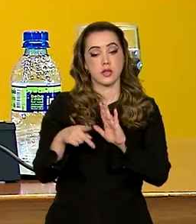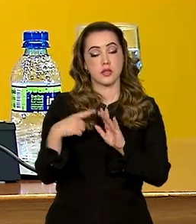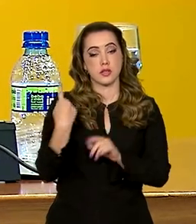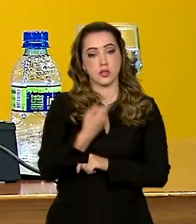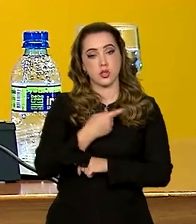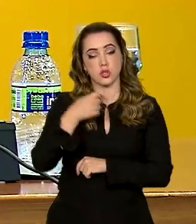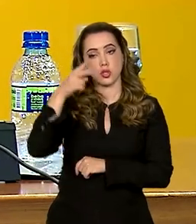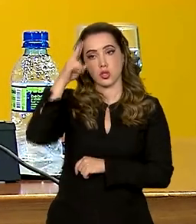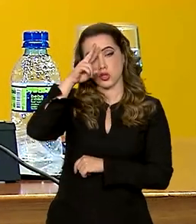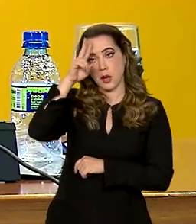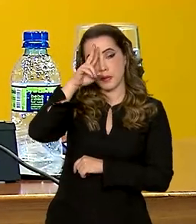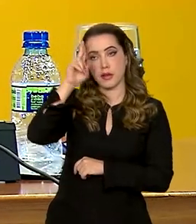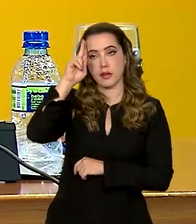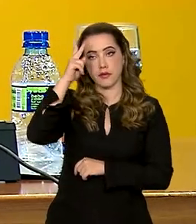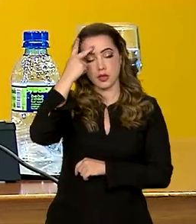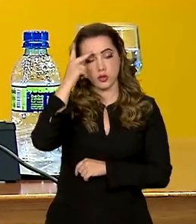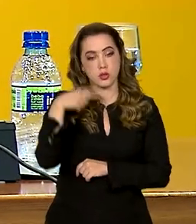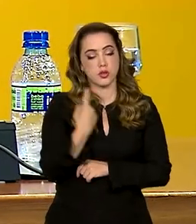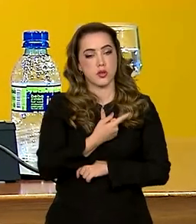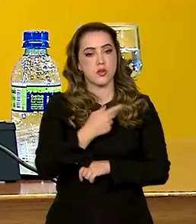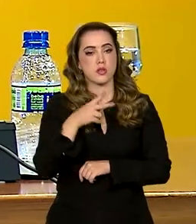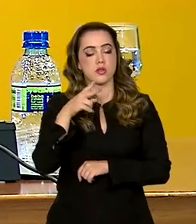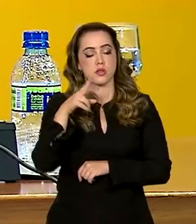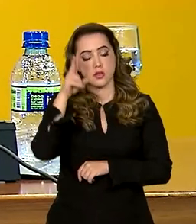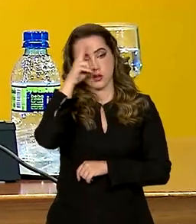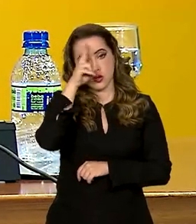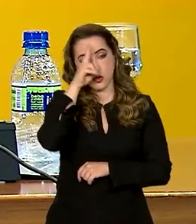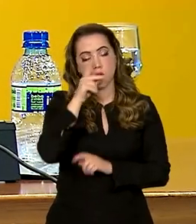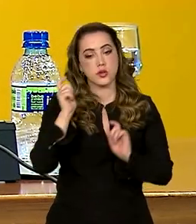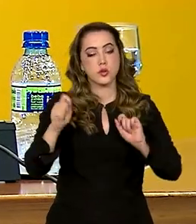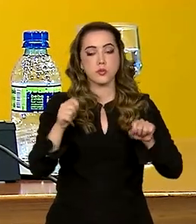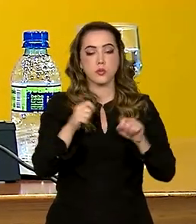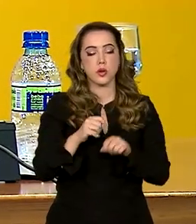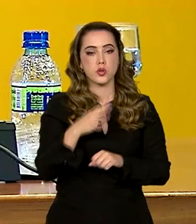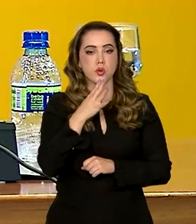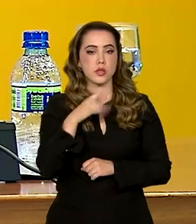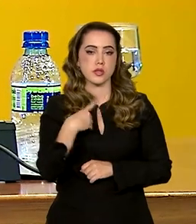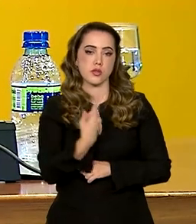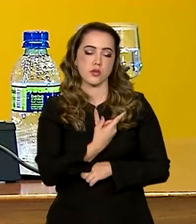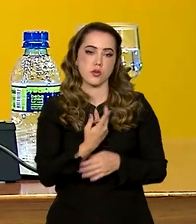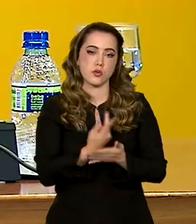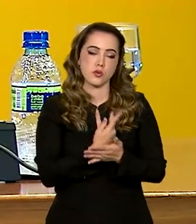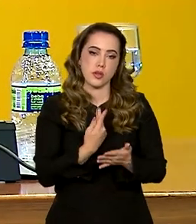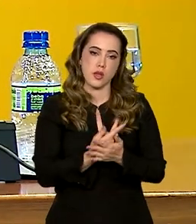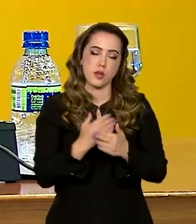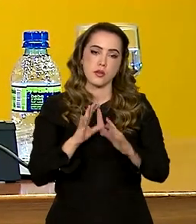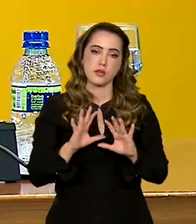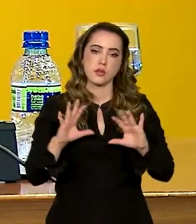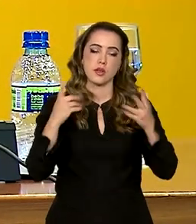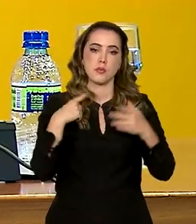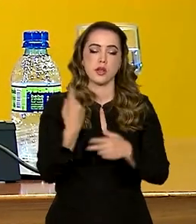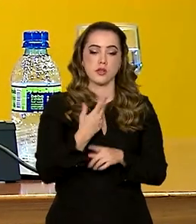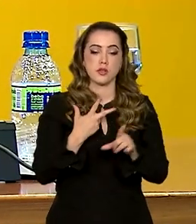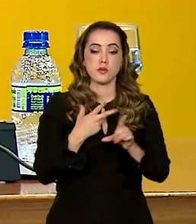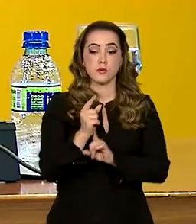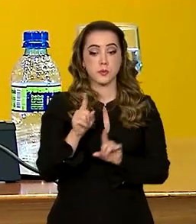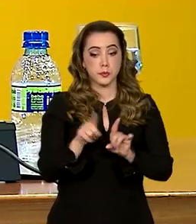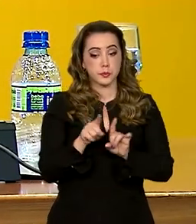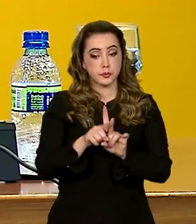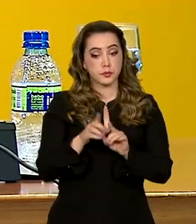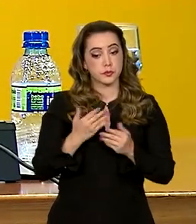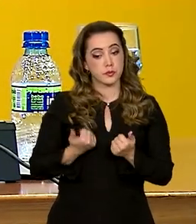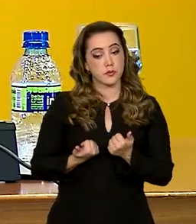refletirmos sobre nossa história, somos capazes de reconhecer nossos erros, celebrar nossas conquistas e, acima de tudo,